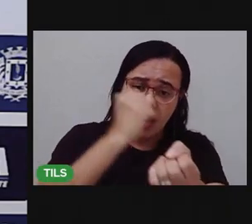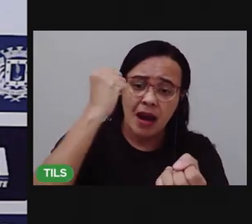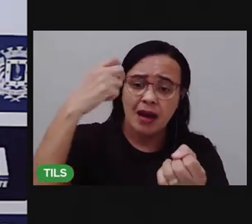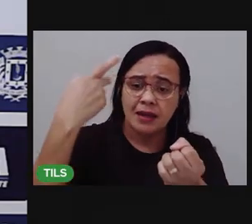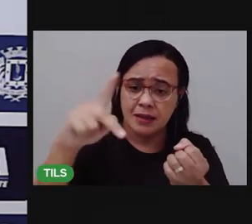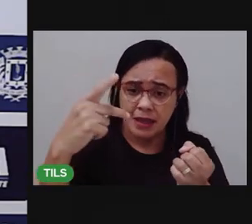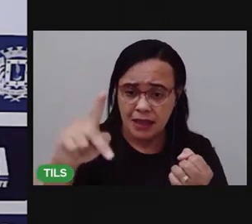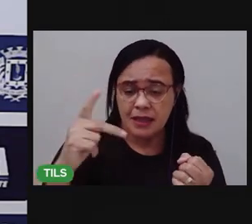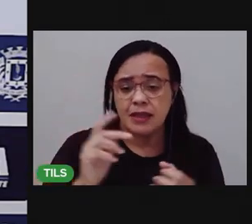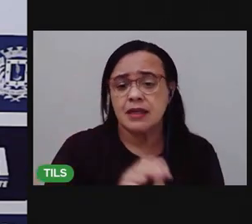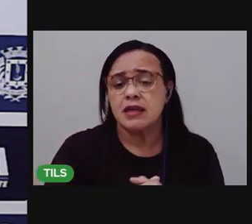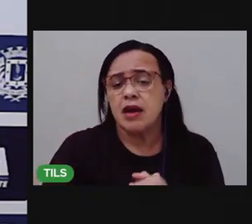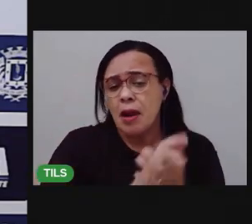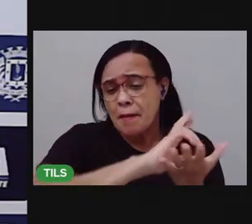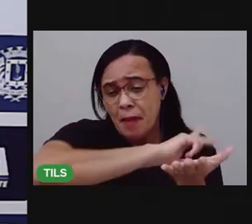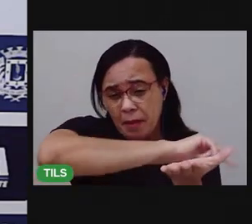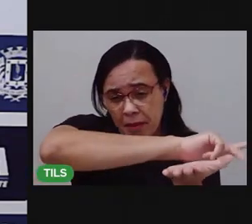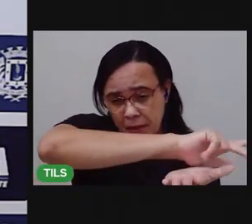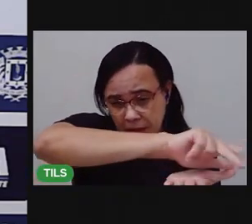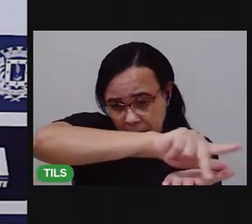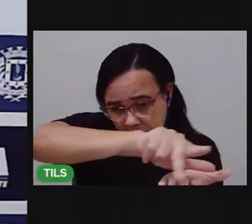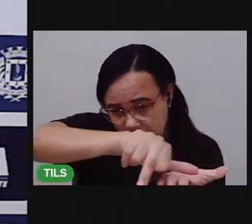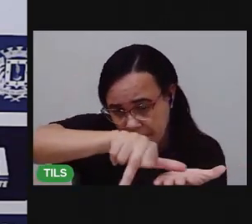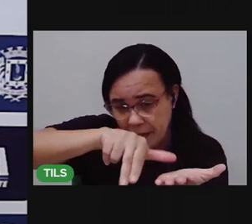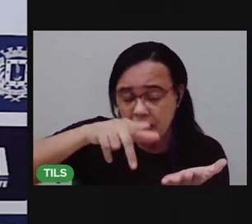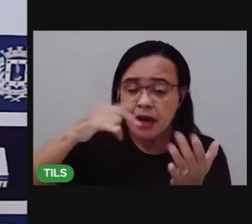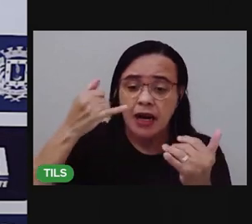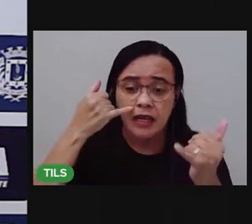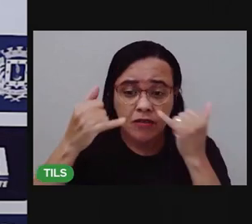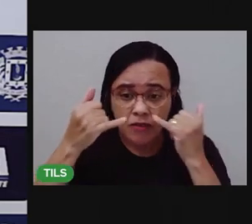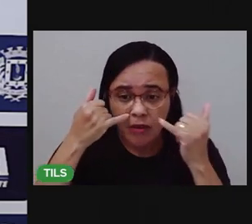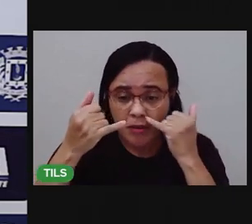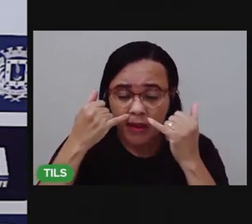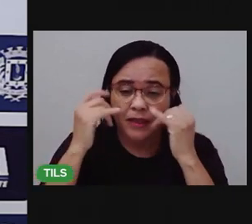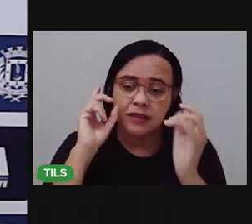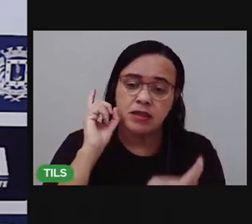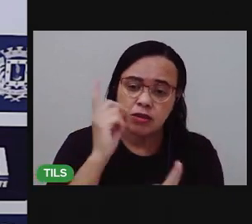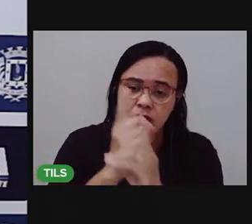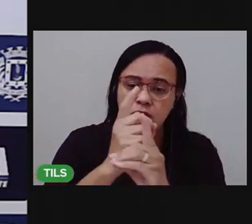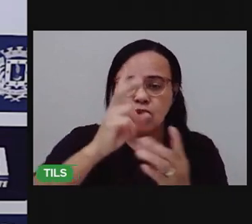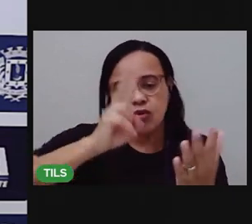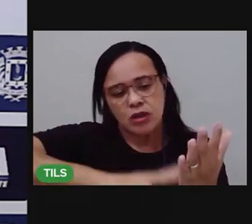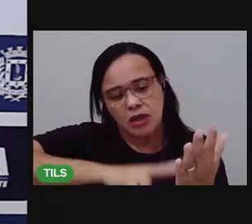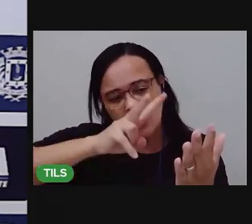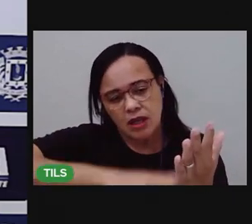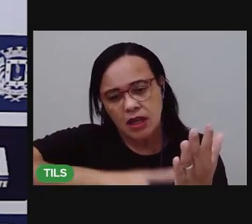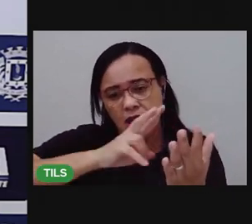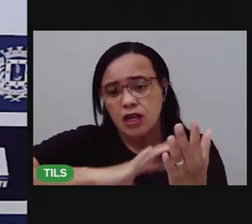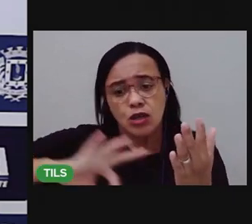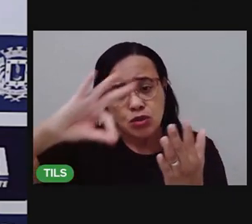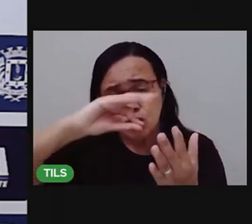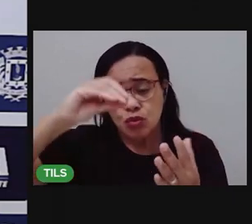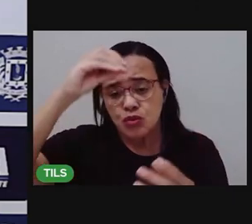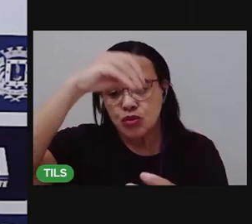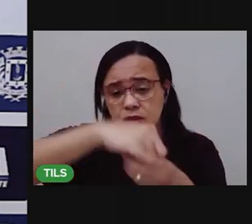Vimos uma série de informações que a gente consegue ler, localizar num rótulo.